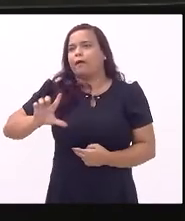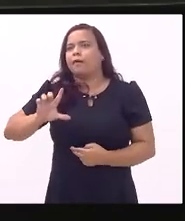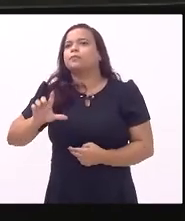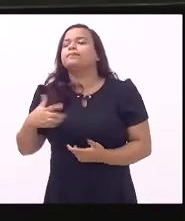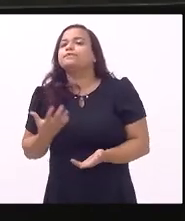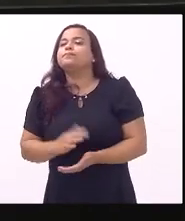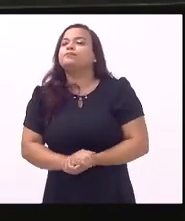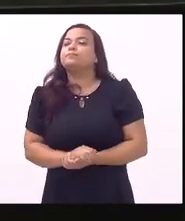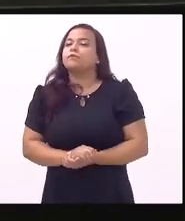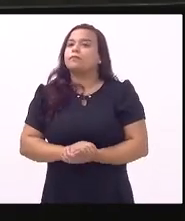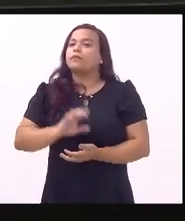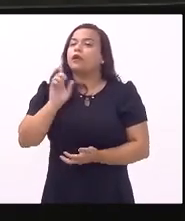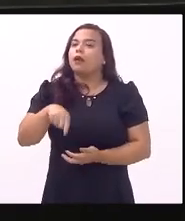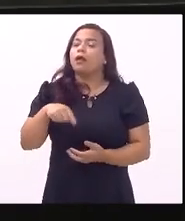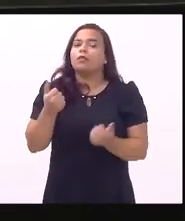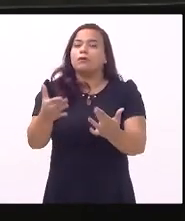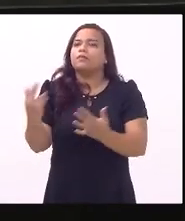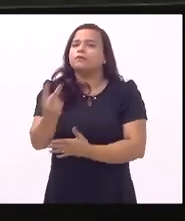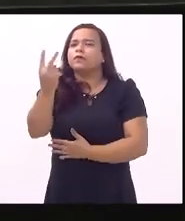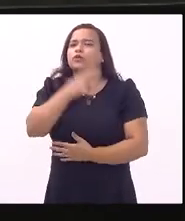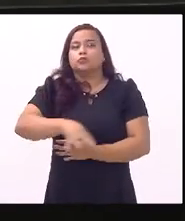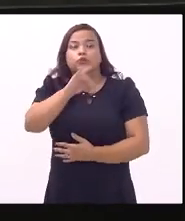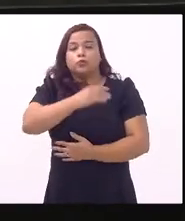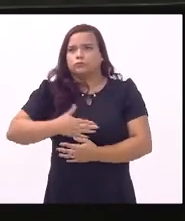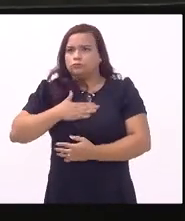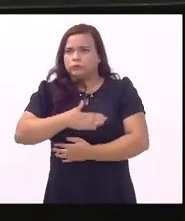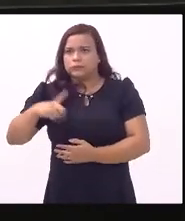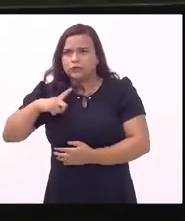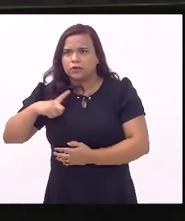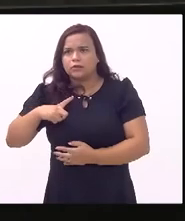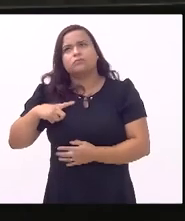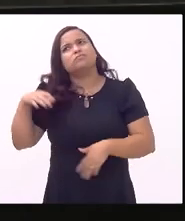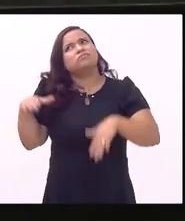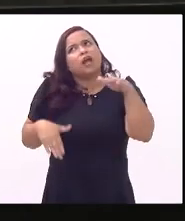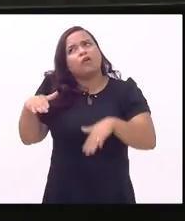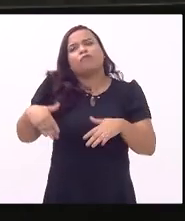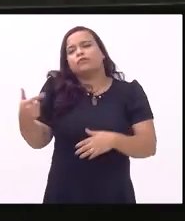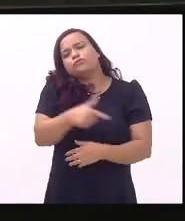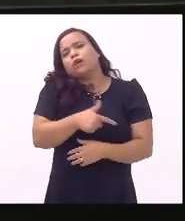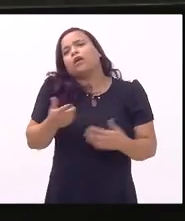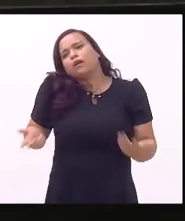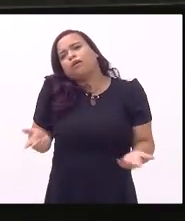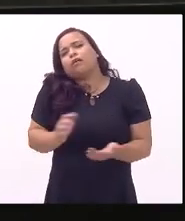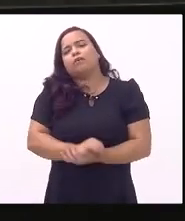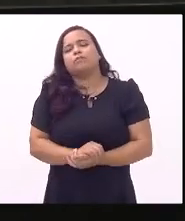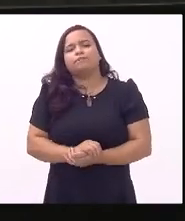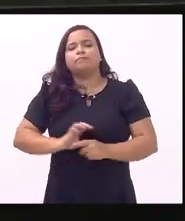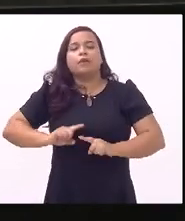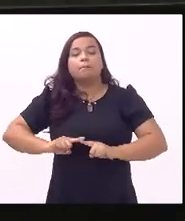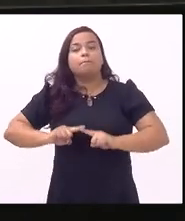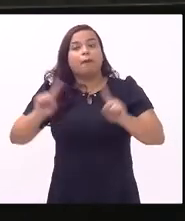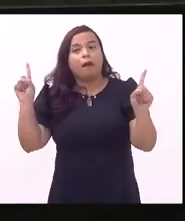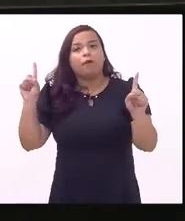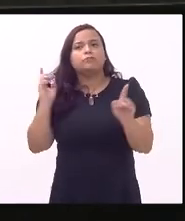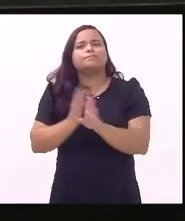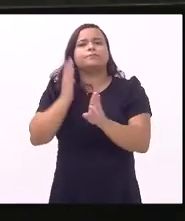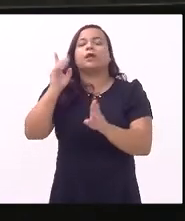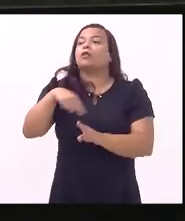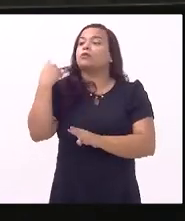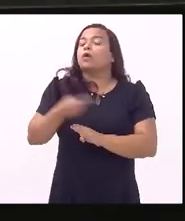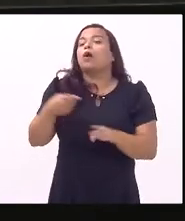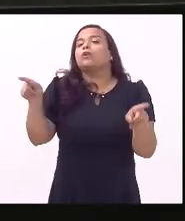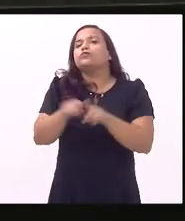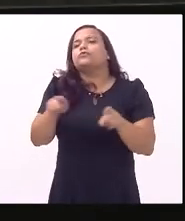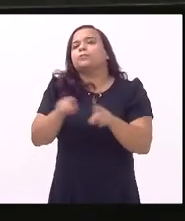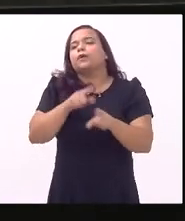uma valorização em que todos ficaram satisfeitos talvez não porém nós ainda conquistamos alguma coisa e é